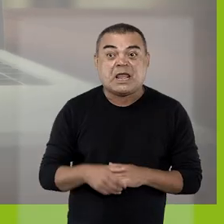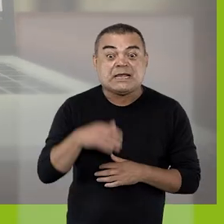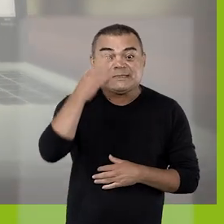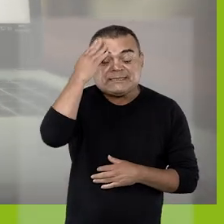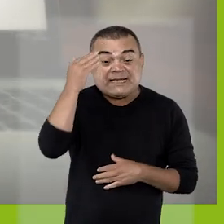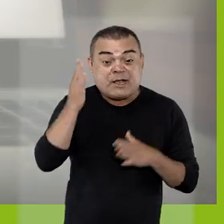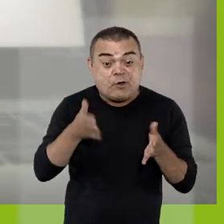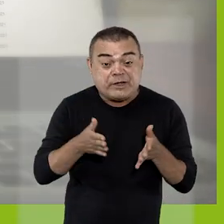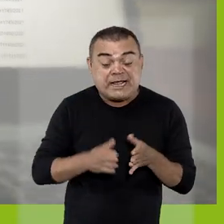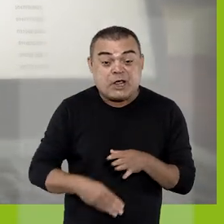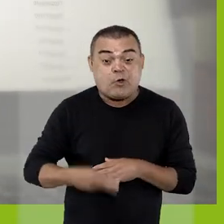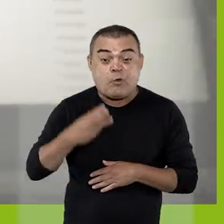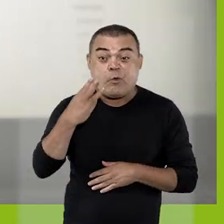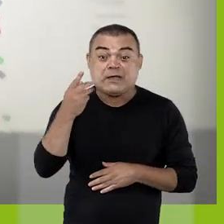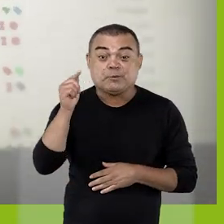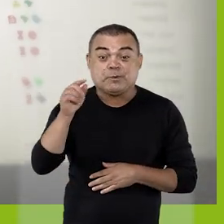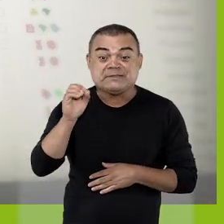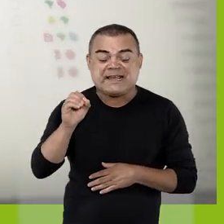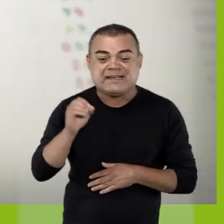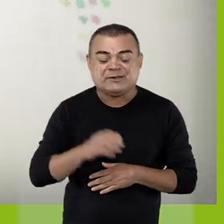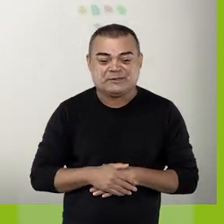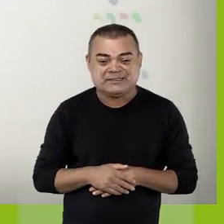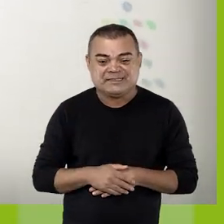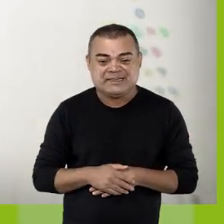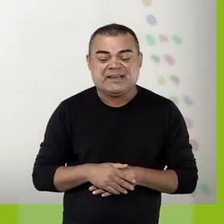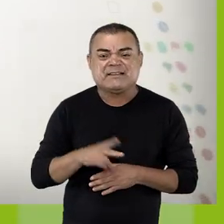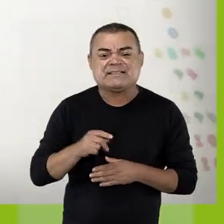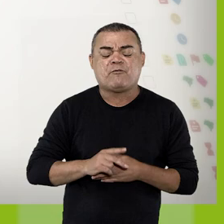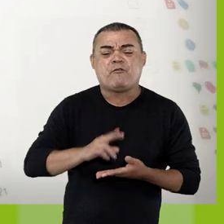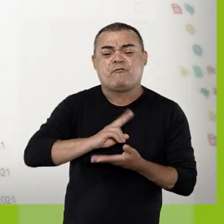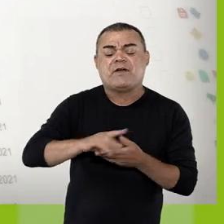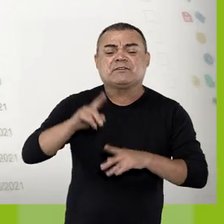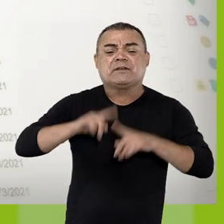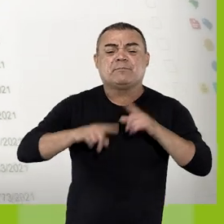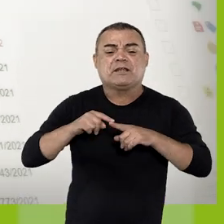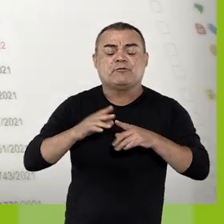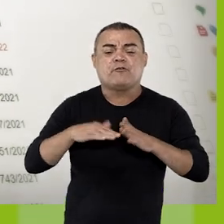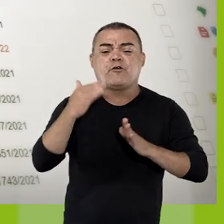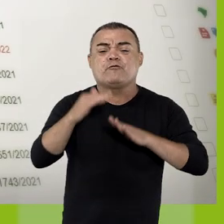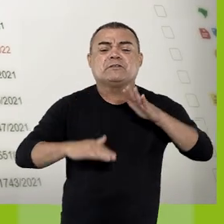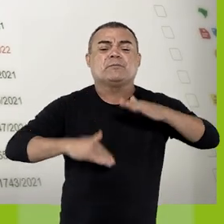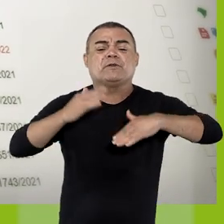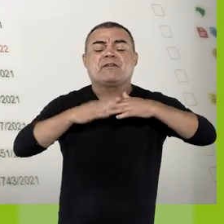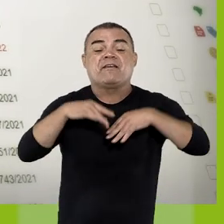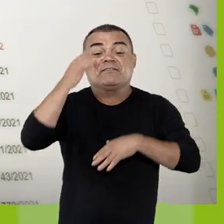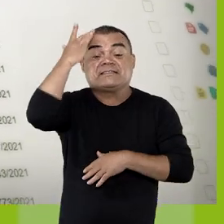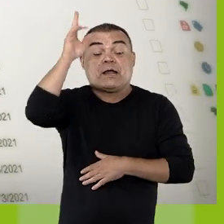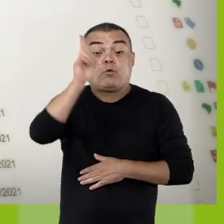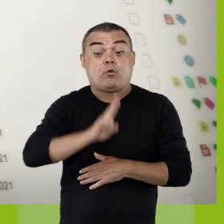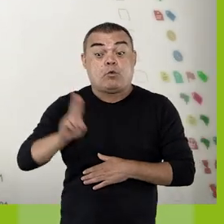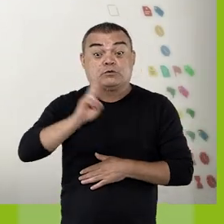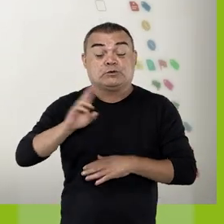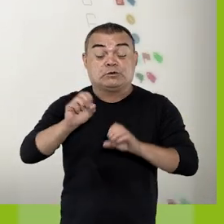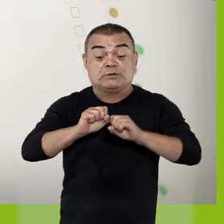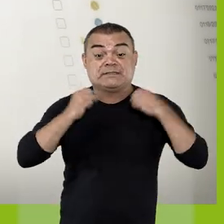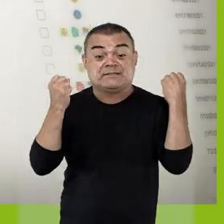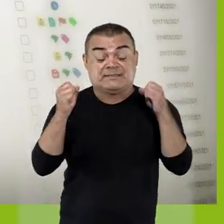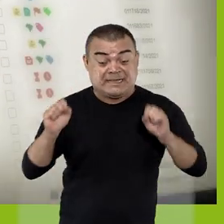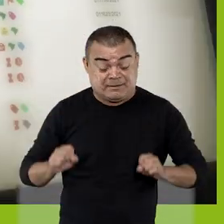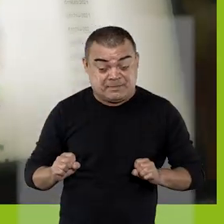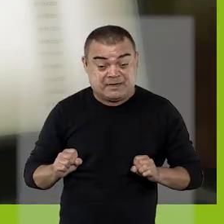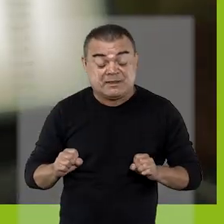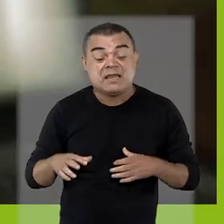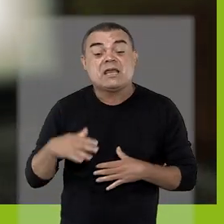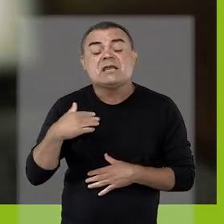O Sei Agora é 4.0. Na versão, várias ferramentas foram aprimoradas para facilitar o uso do sistema.